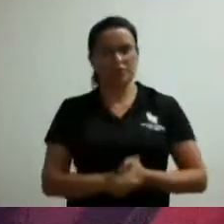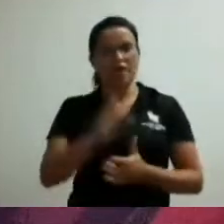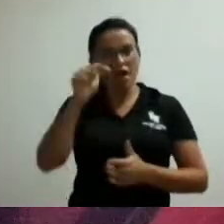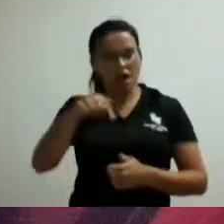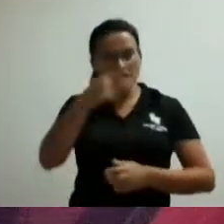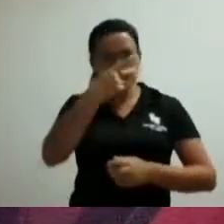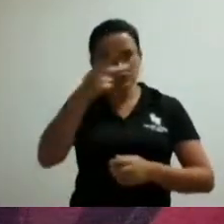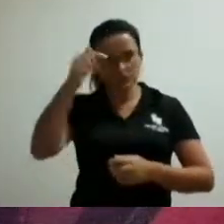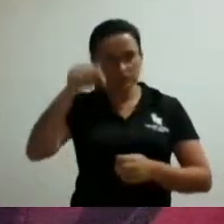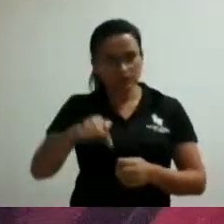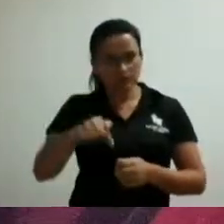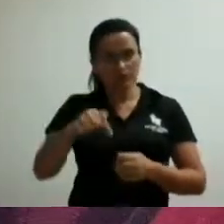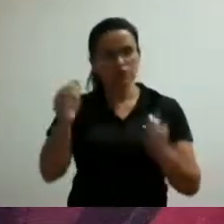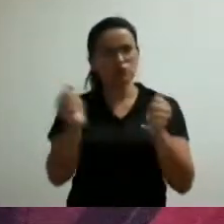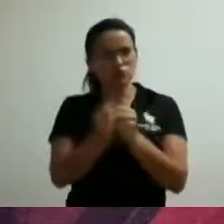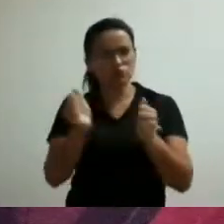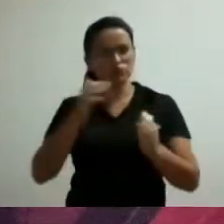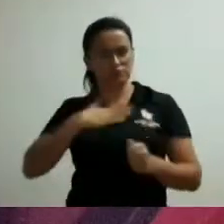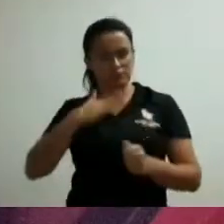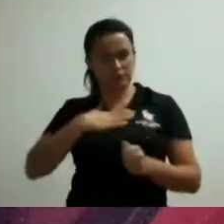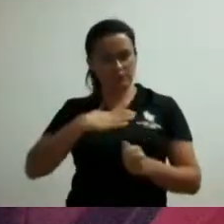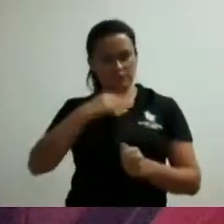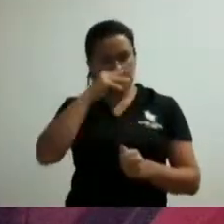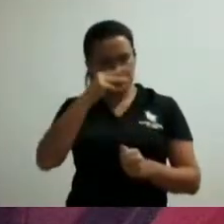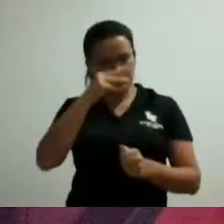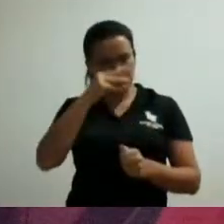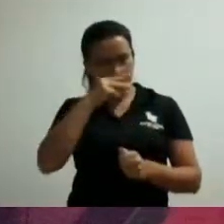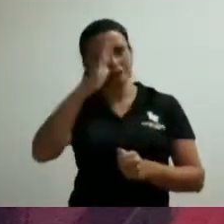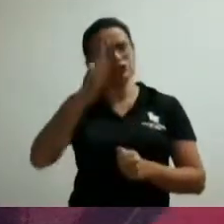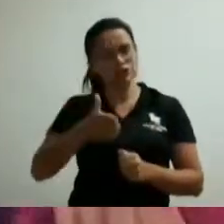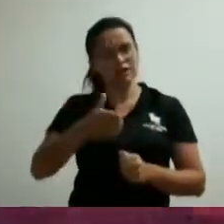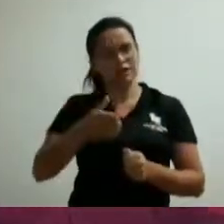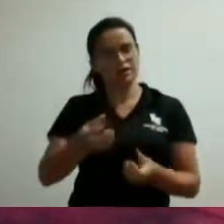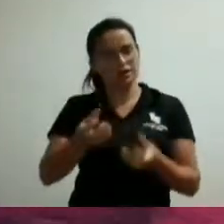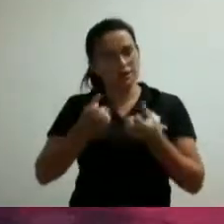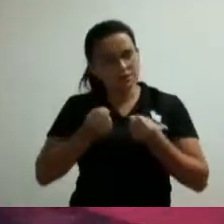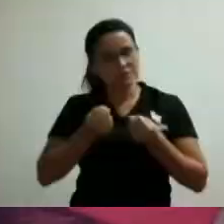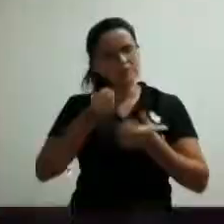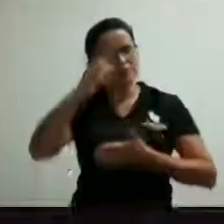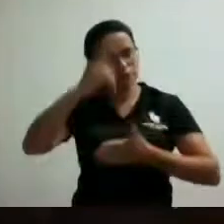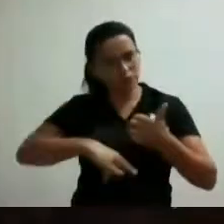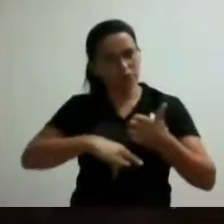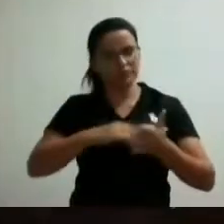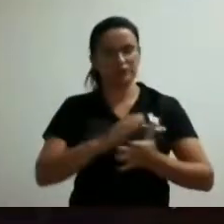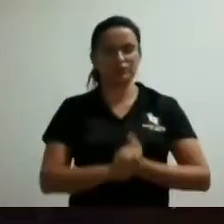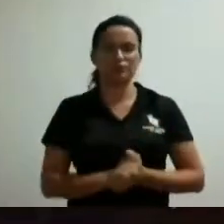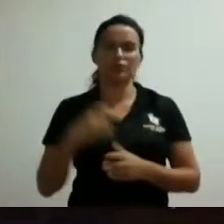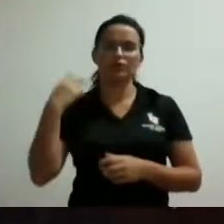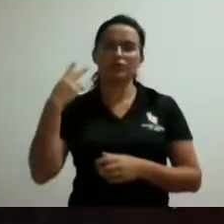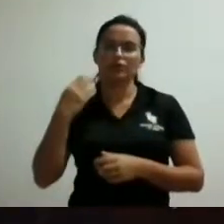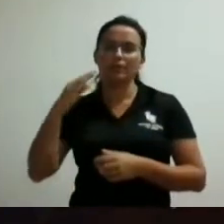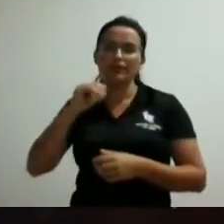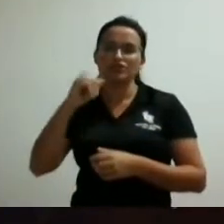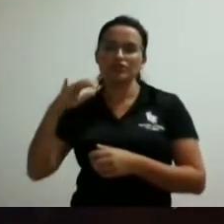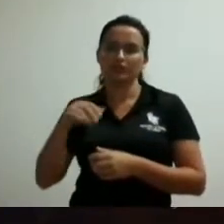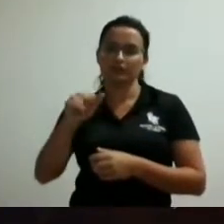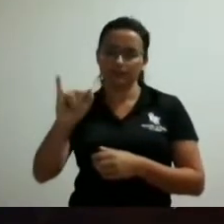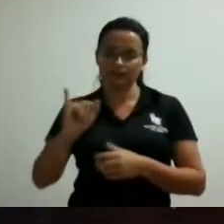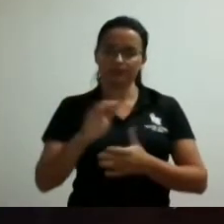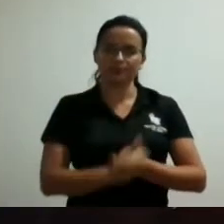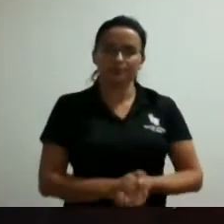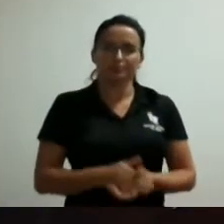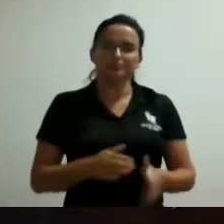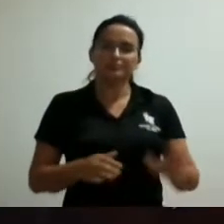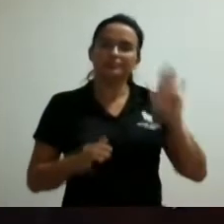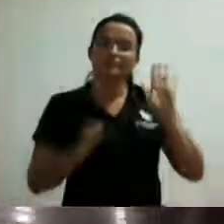está sendo elaborado o documento e em breve assinaremos pela ordem vereador Bejano Júnior pela ordem senhor presidente é que dá